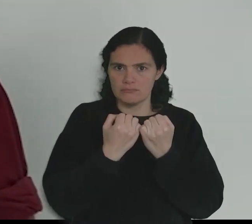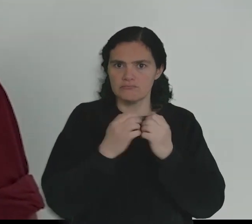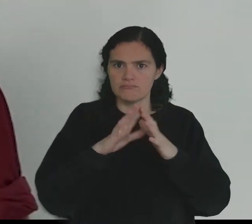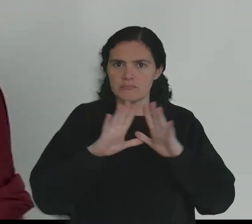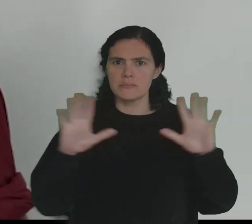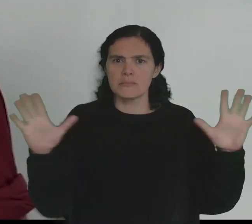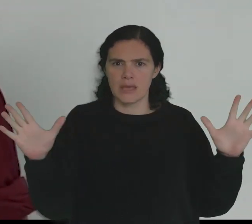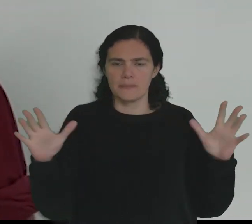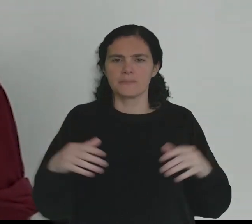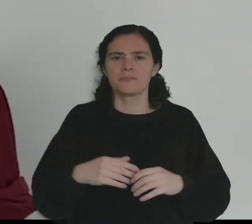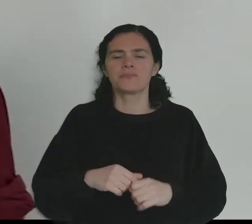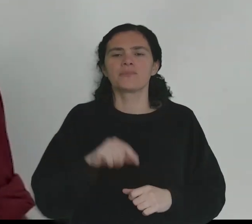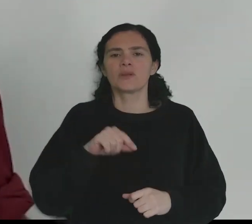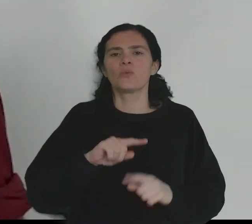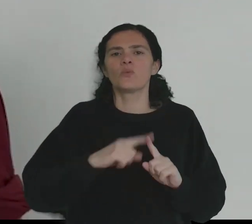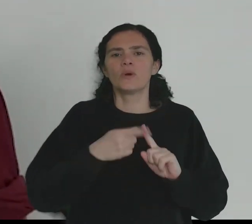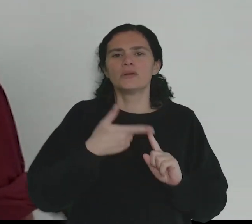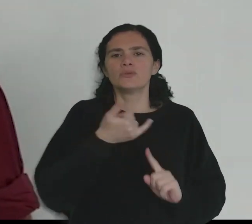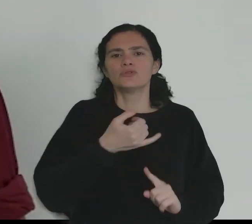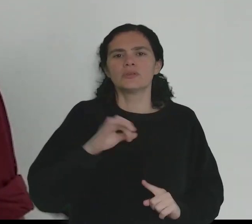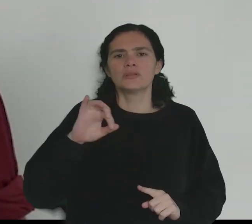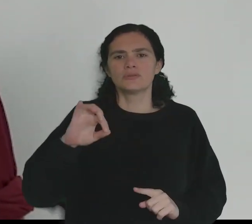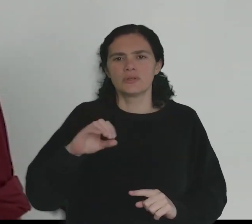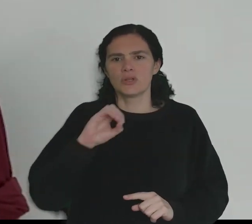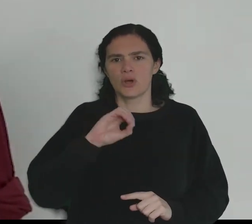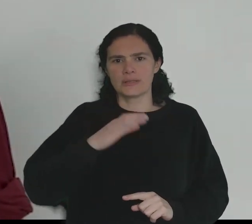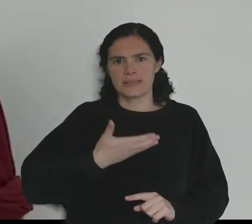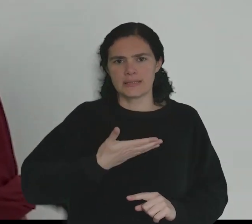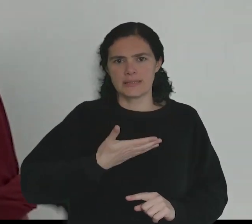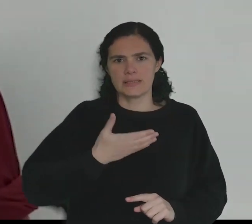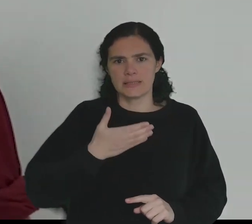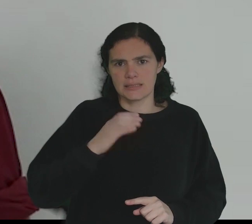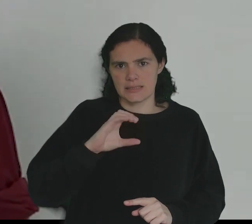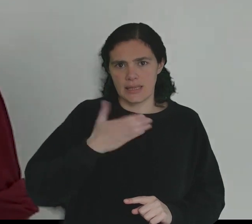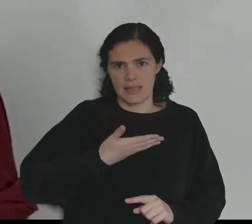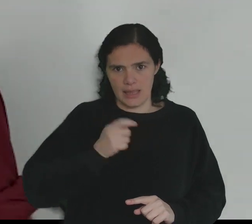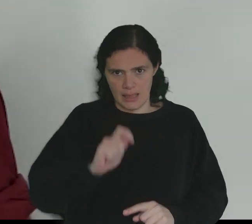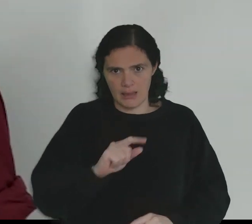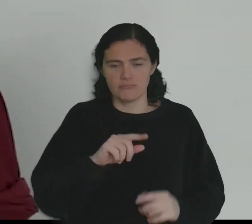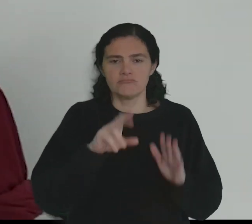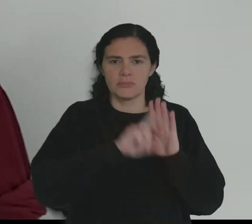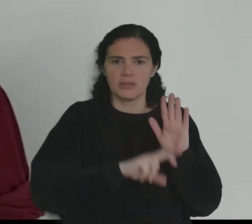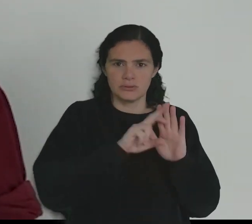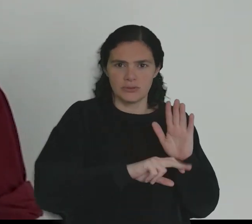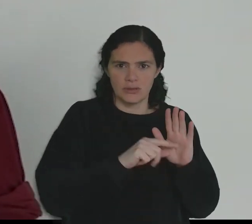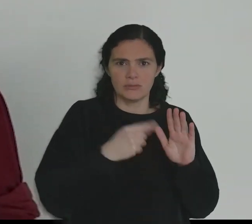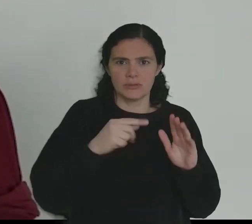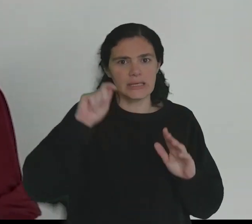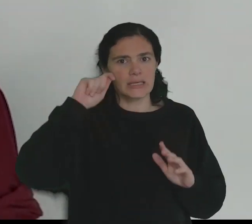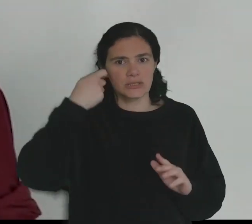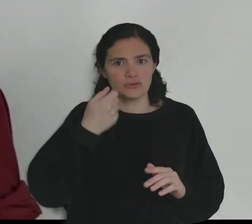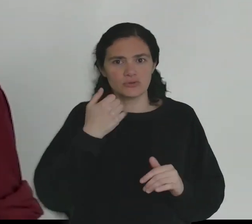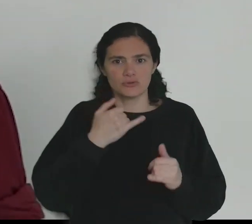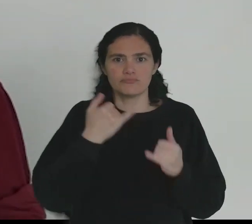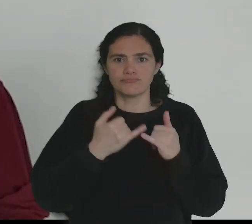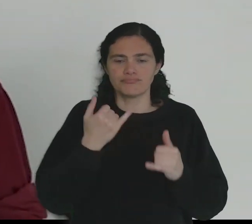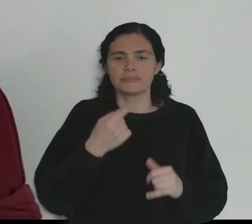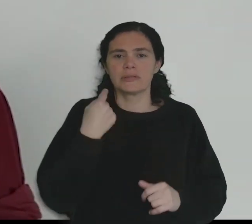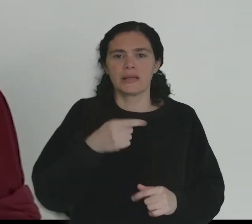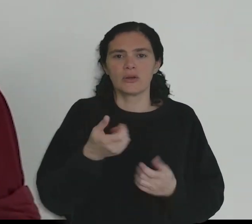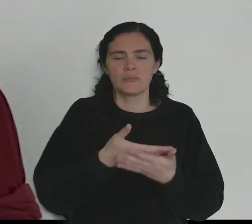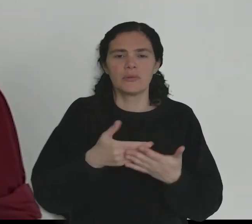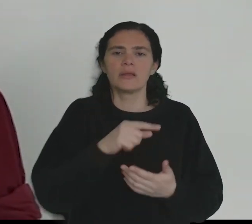muito amplo. Em 2018, a OCDE, no âmbito de um relatório intitulado Risks That Matter,